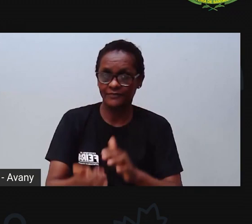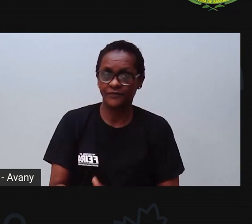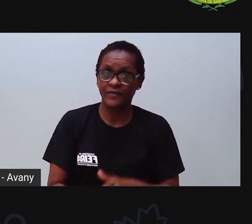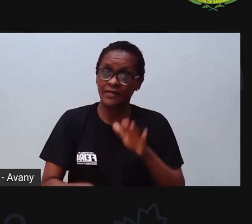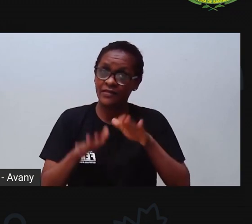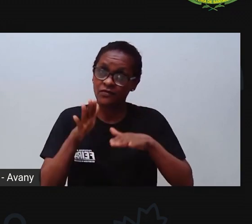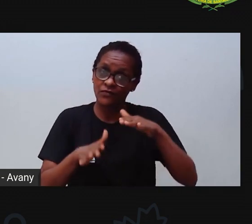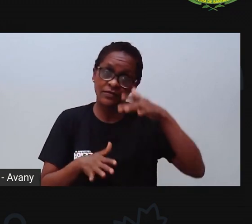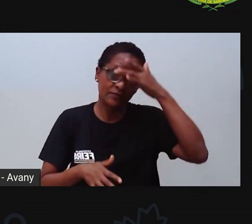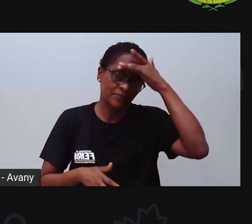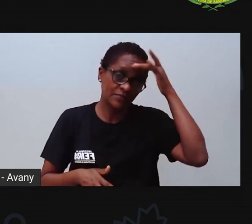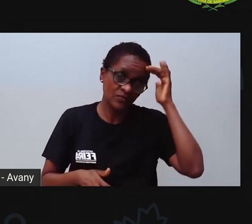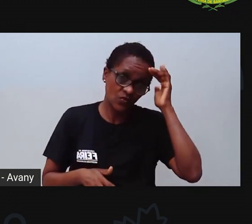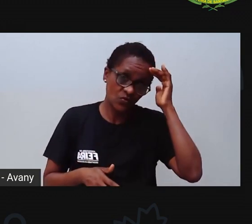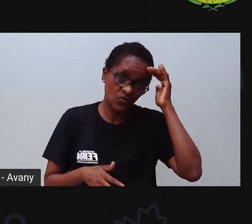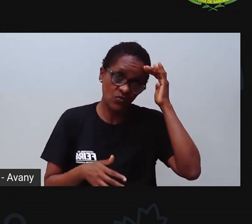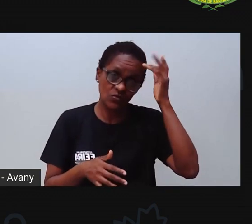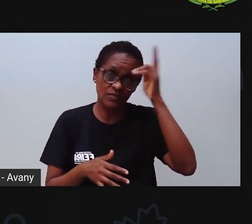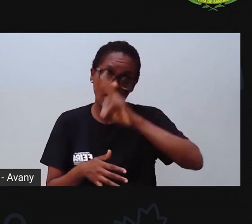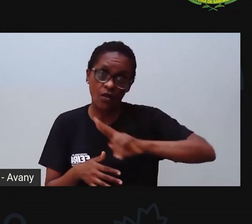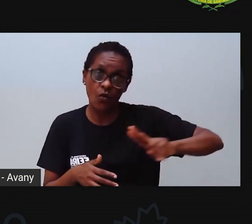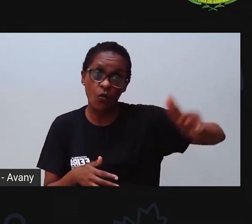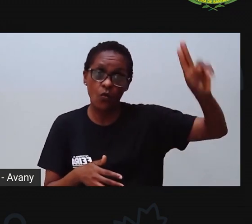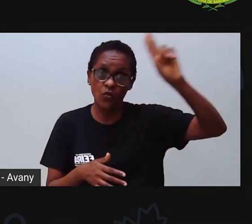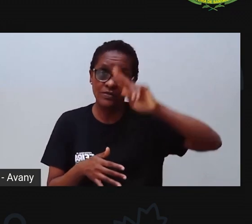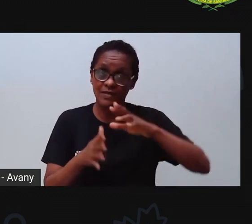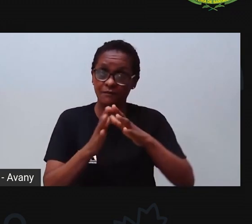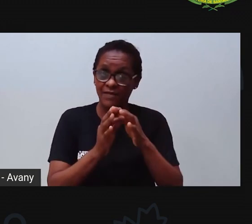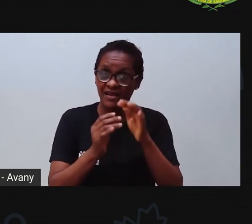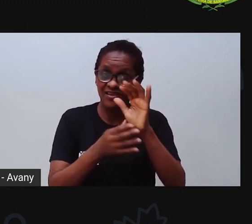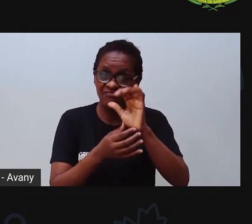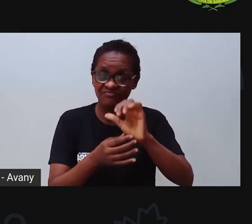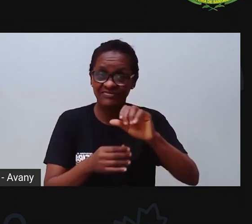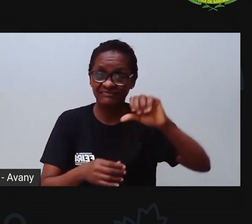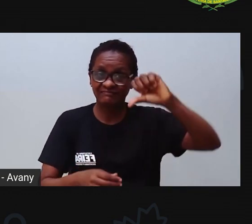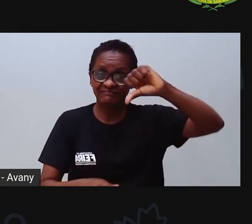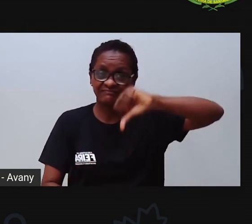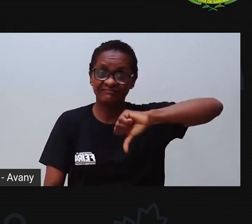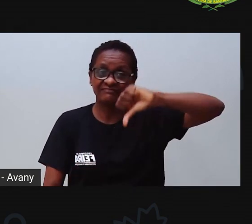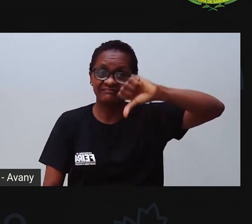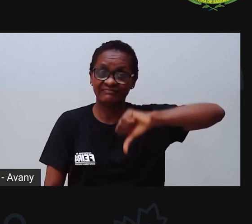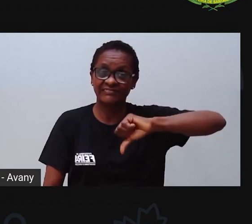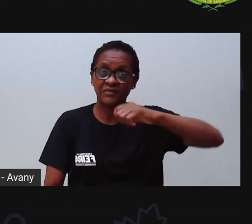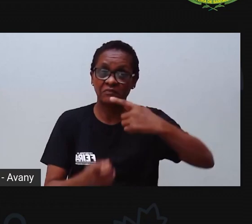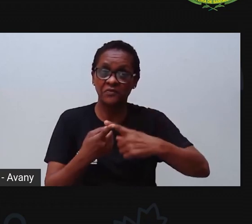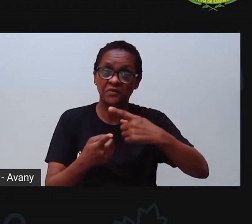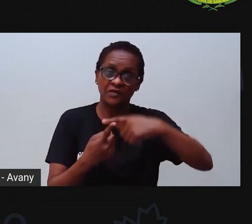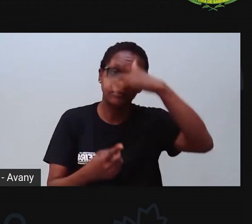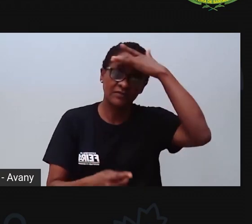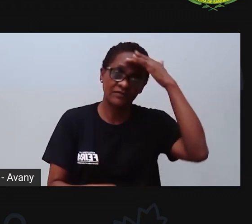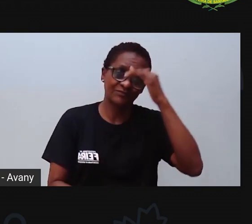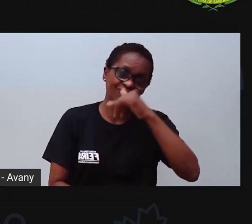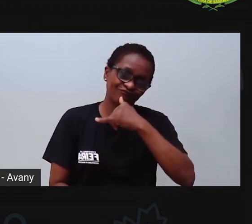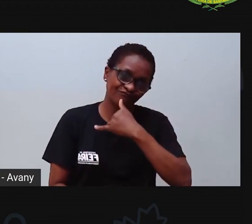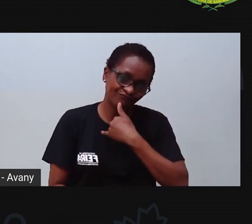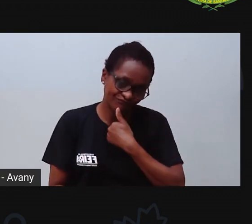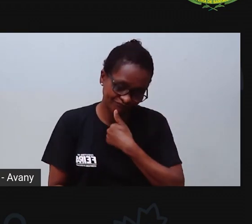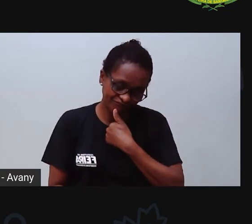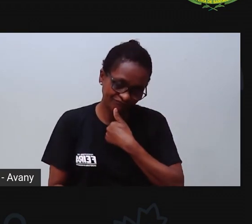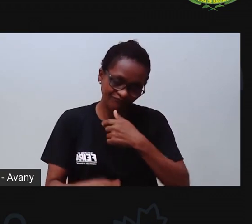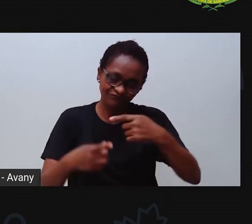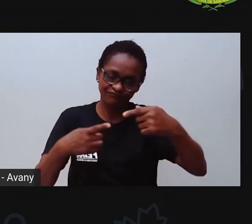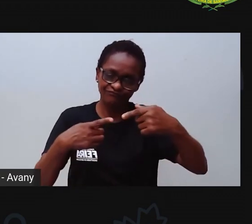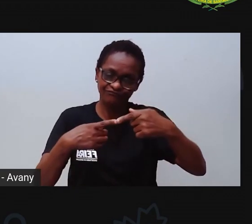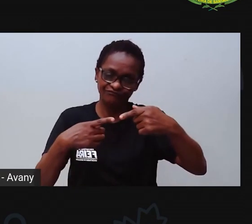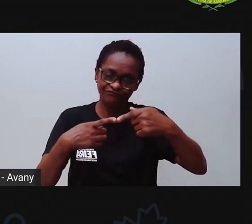Que usam as mãos para algumas coisas que não são tão legais, né? Que deixam as outras pessoas tristes, né? E a gente vai ver aqui nessa